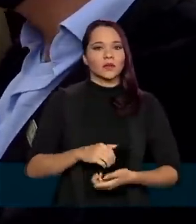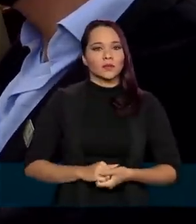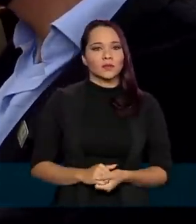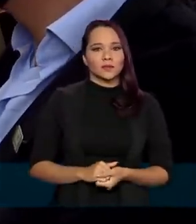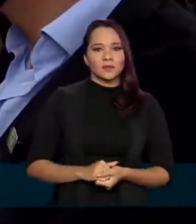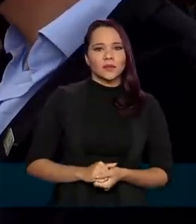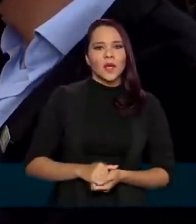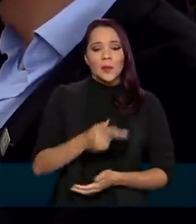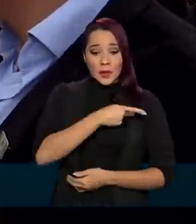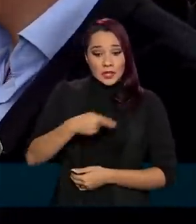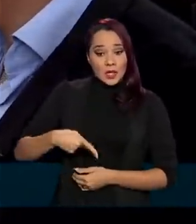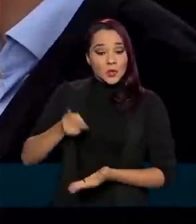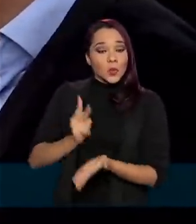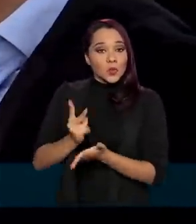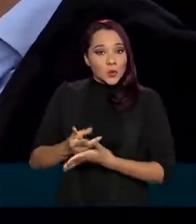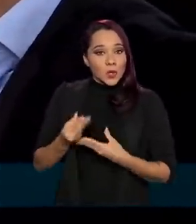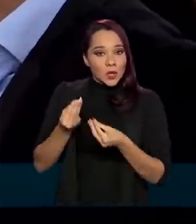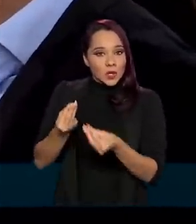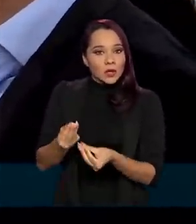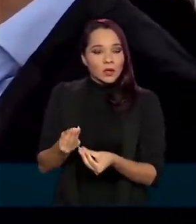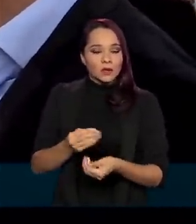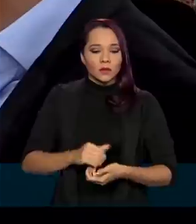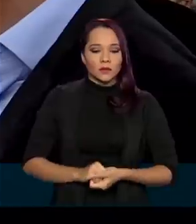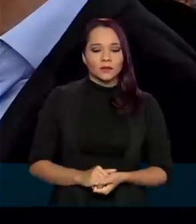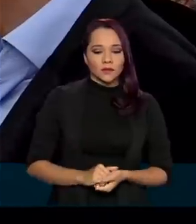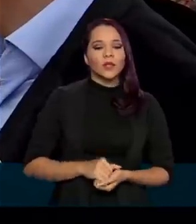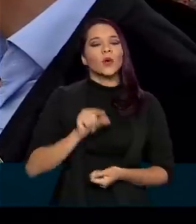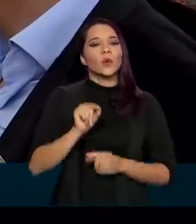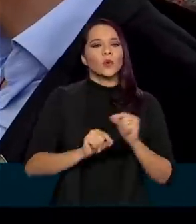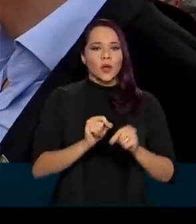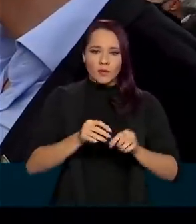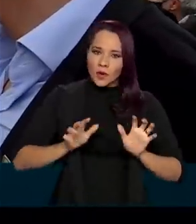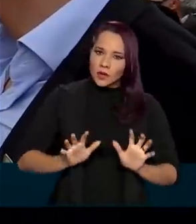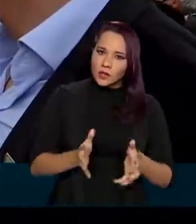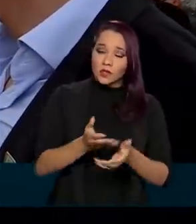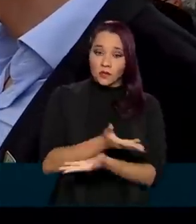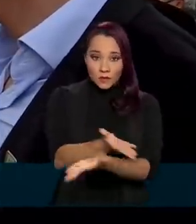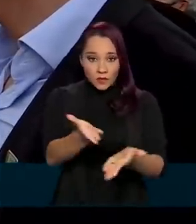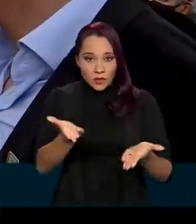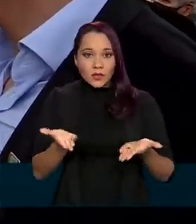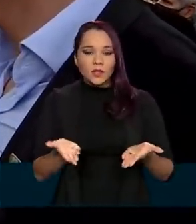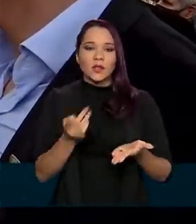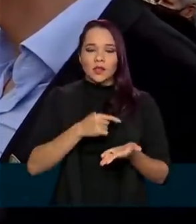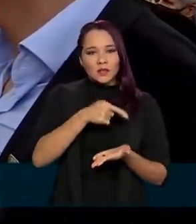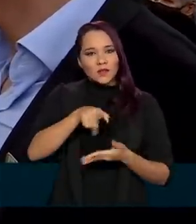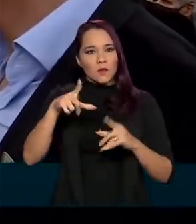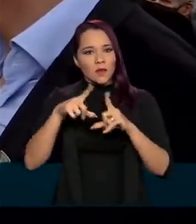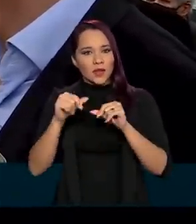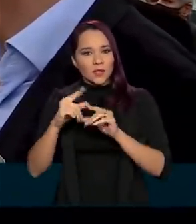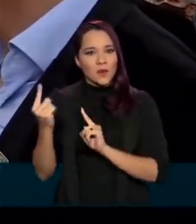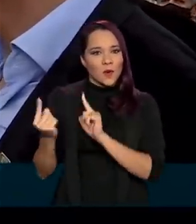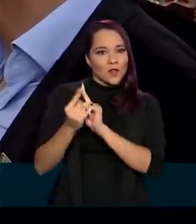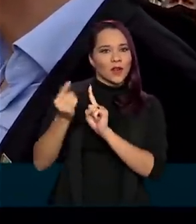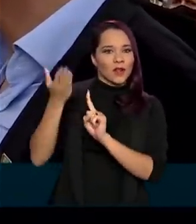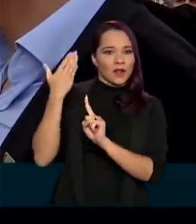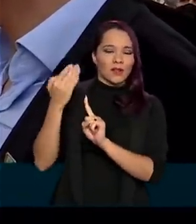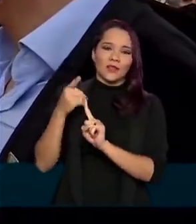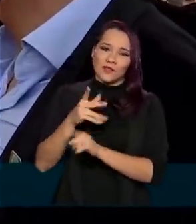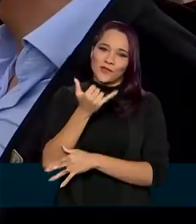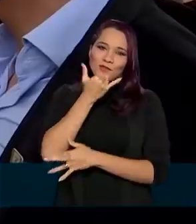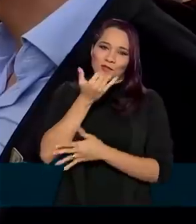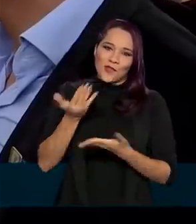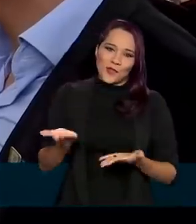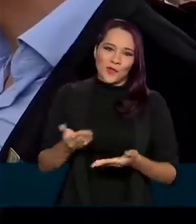Presidente, continua a entrega de barragem. O prefeito aqui, pela iniciativa, sei se ele foi para Brasília para se encontrar comigo na volta, foi sem querer.